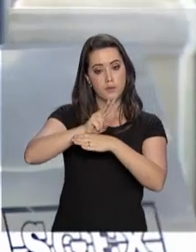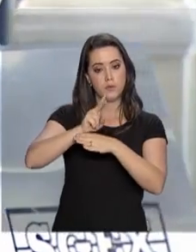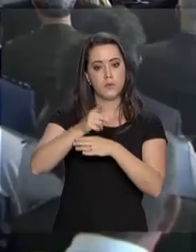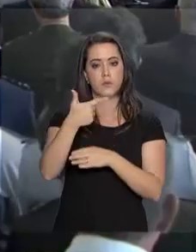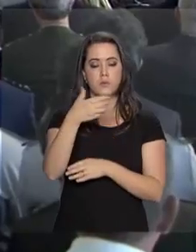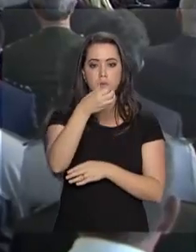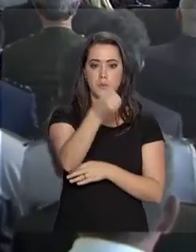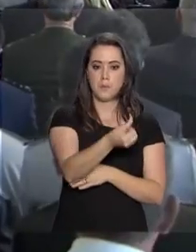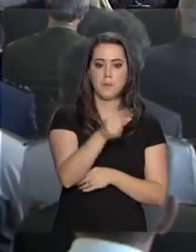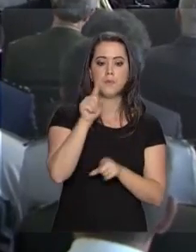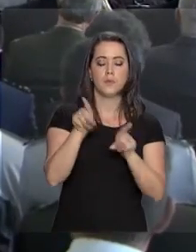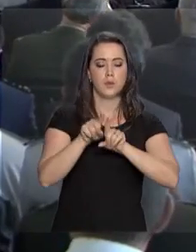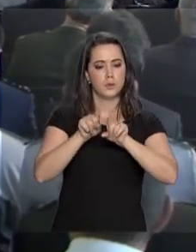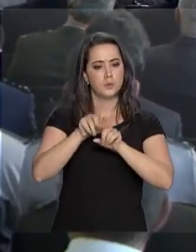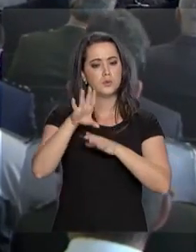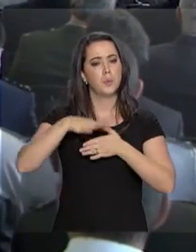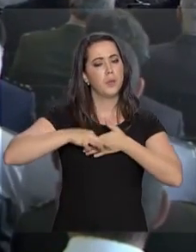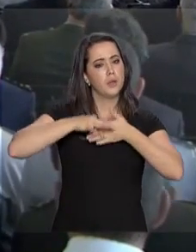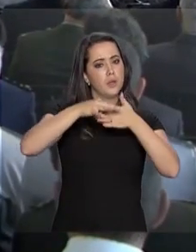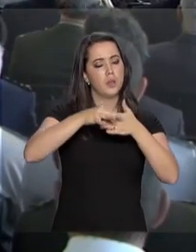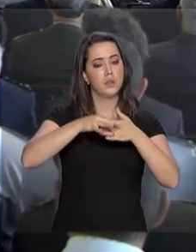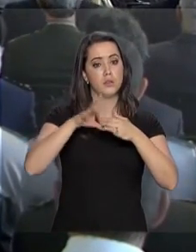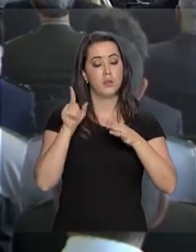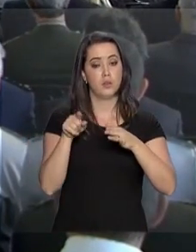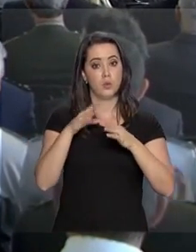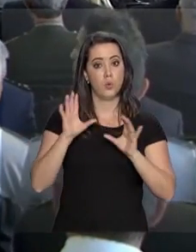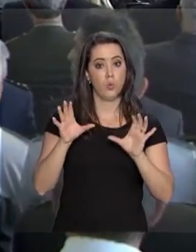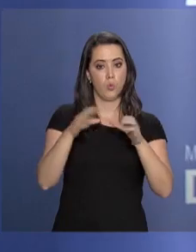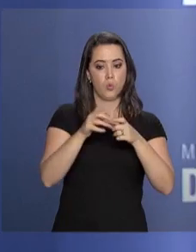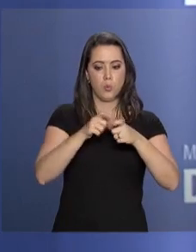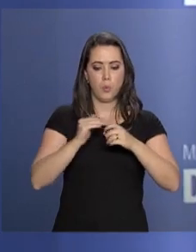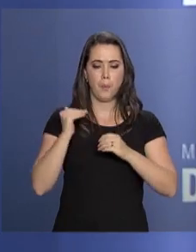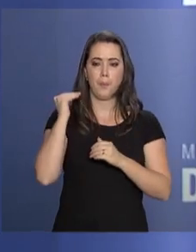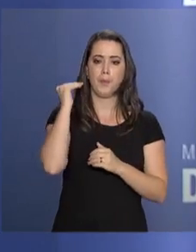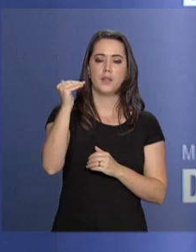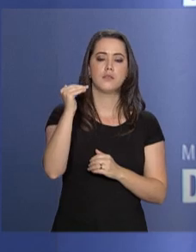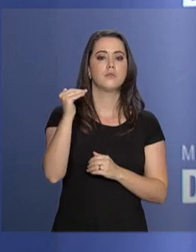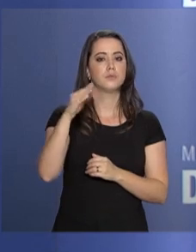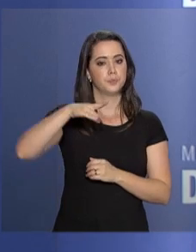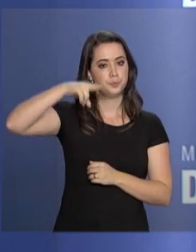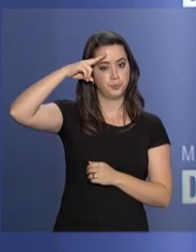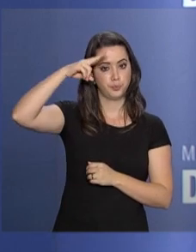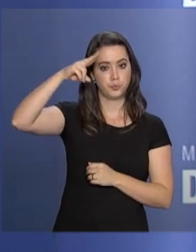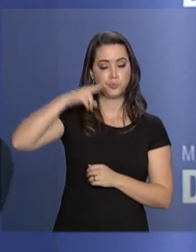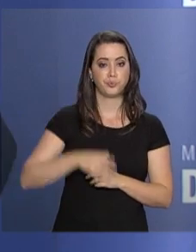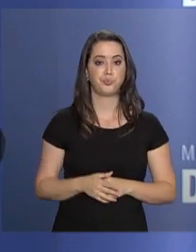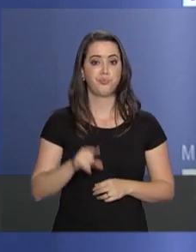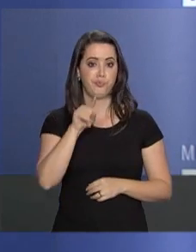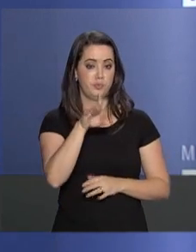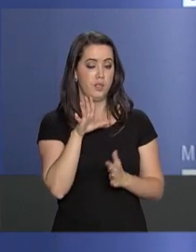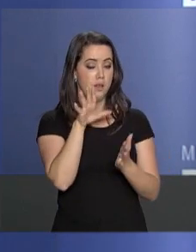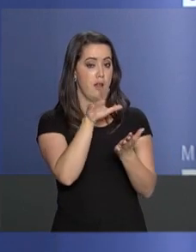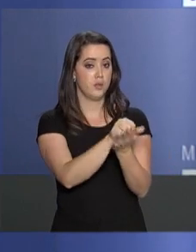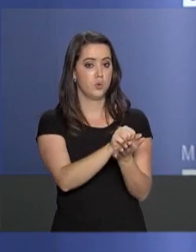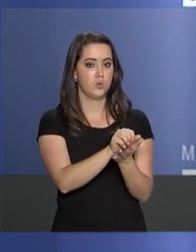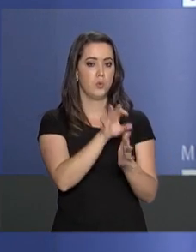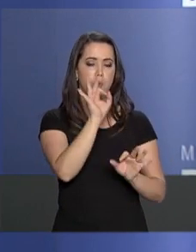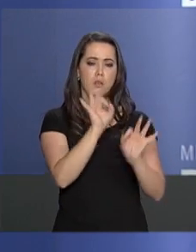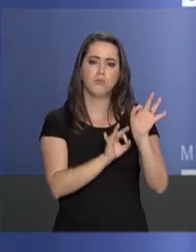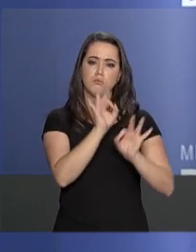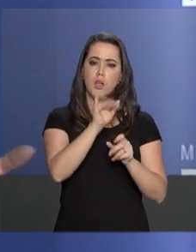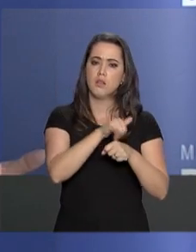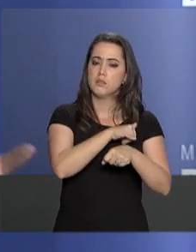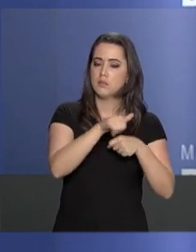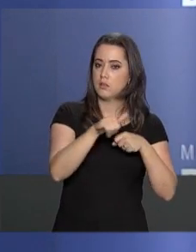Azevedo foi ainda chefe do Estado-Maior do Exército. Fernando Azevedo e Silva assumem uma pasta estratégica e muito